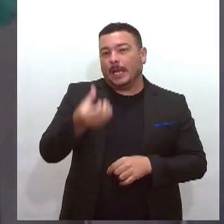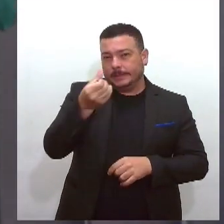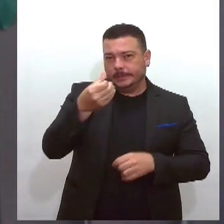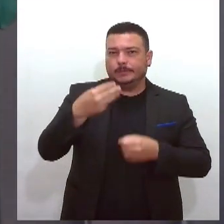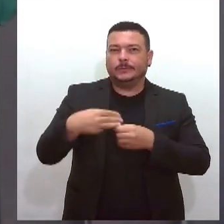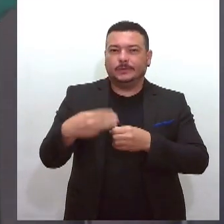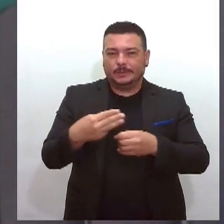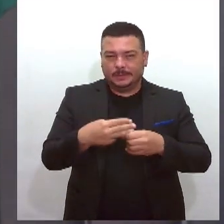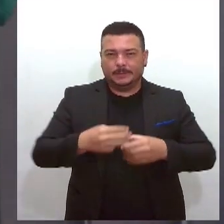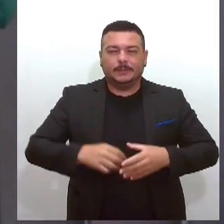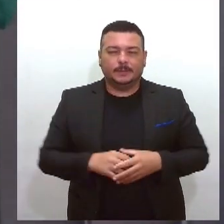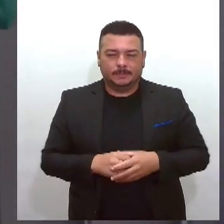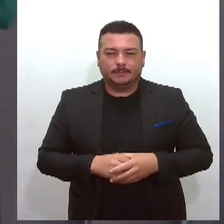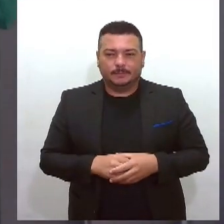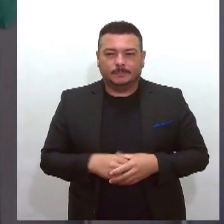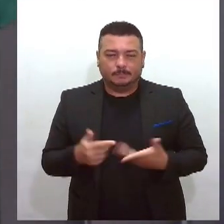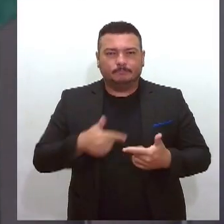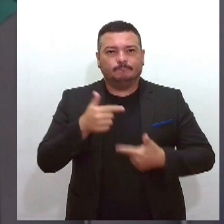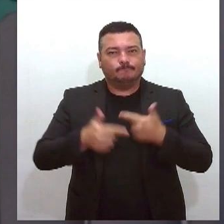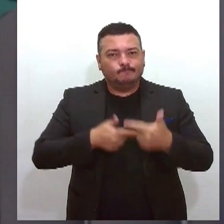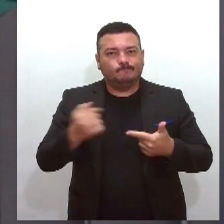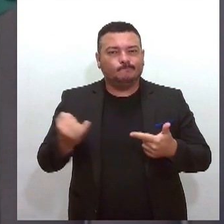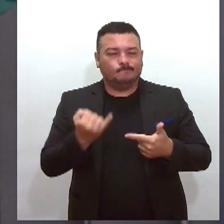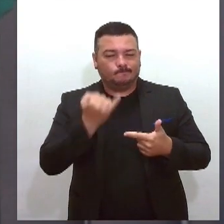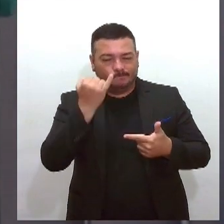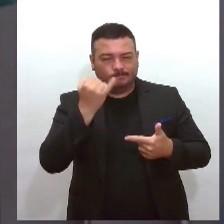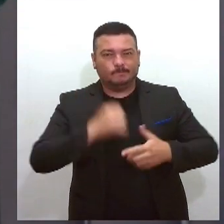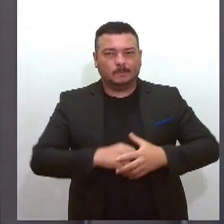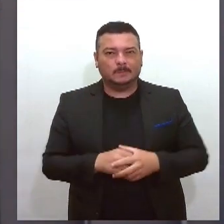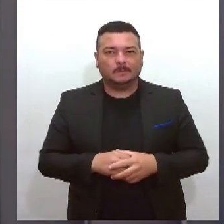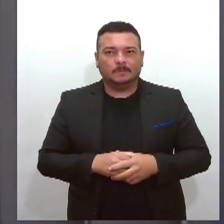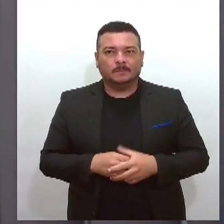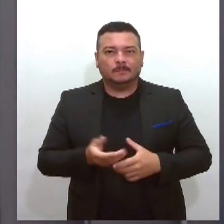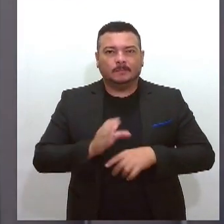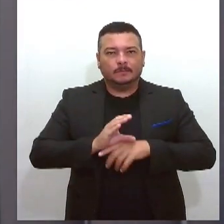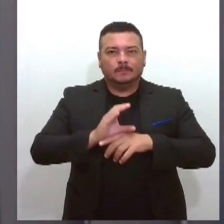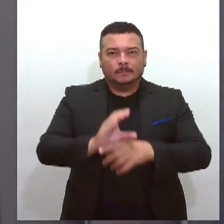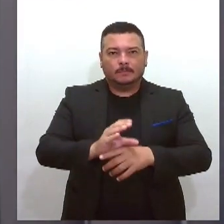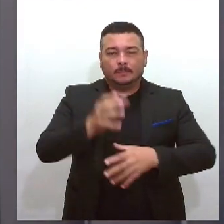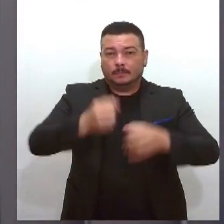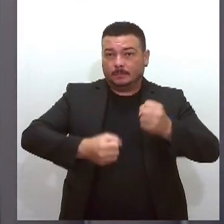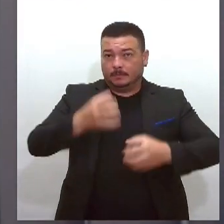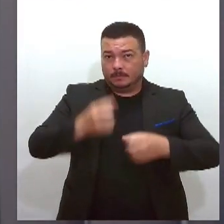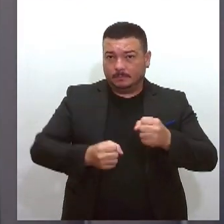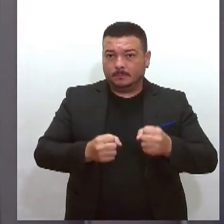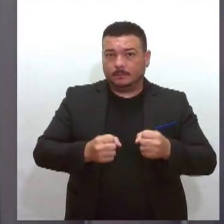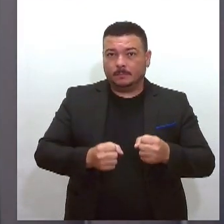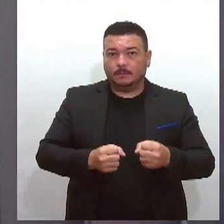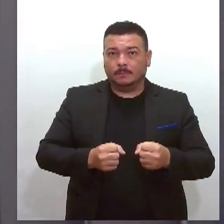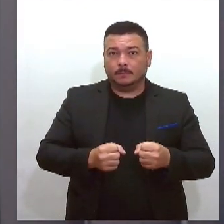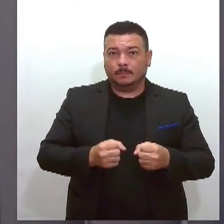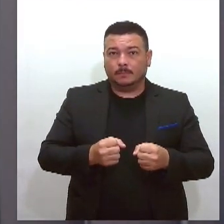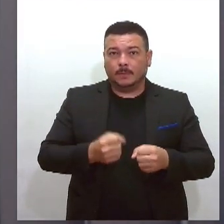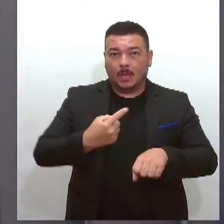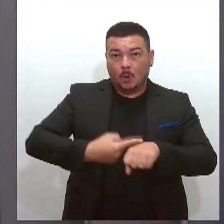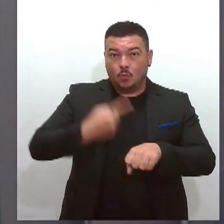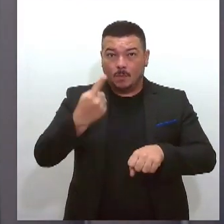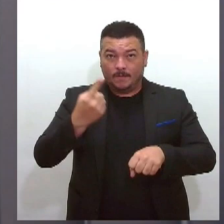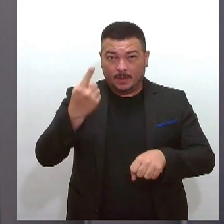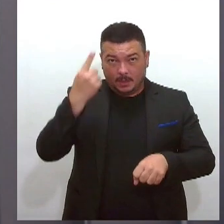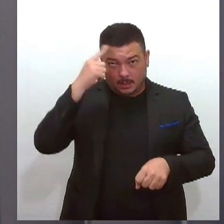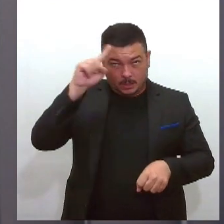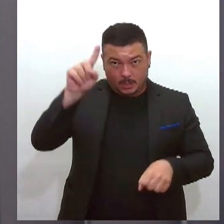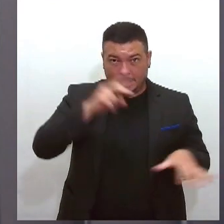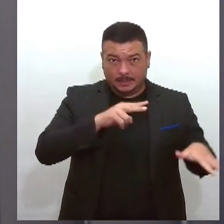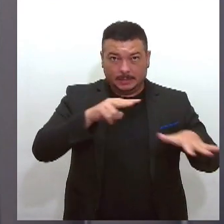Isso. É um trabalho muito importante, que vai levar leite e serão atendidos uma vez em cada dia da semana, eles terão